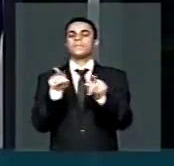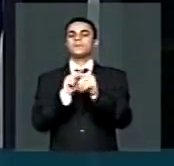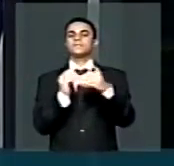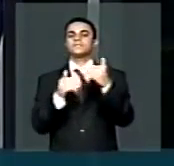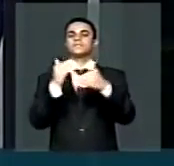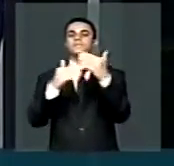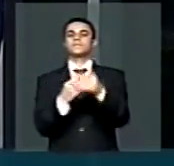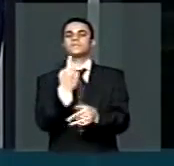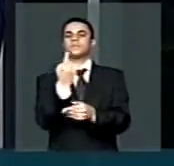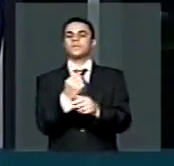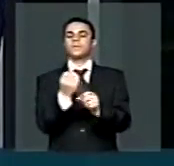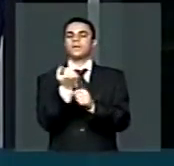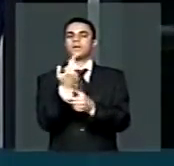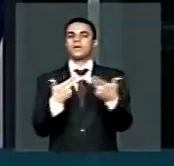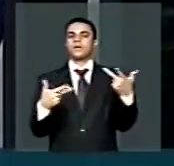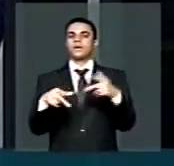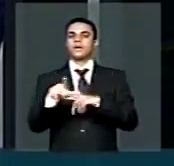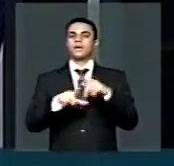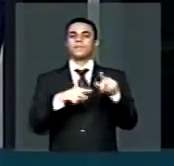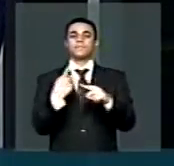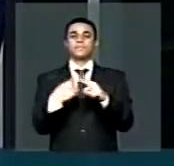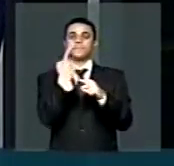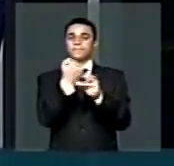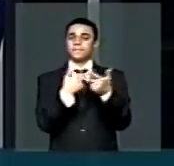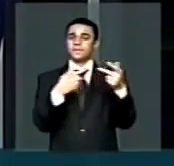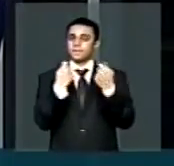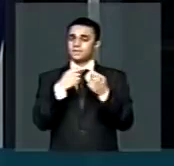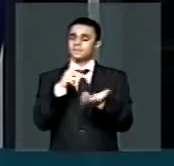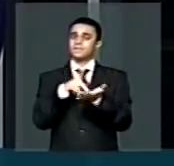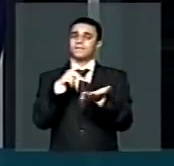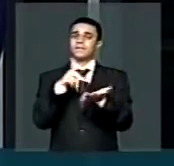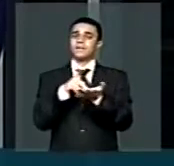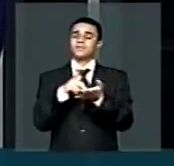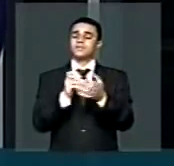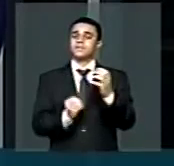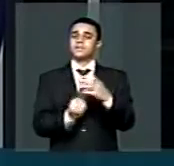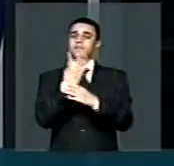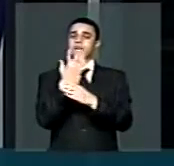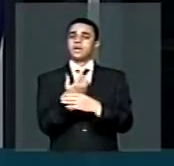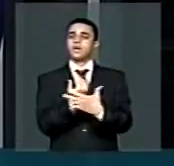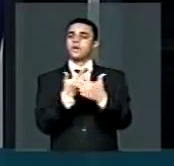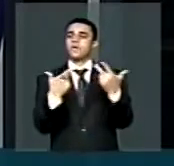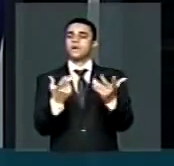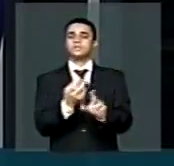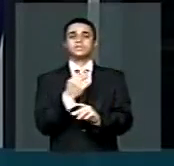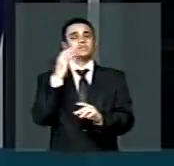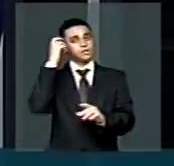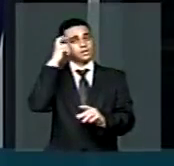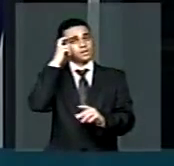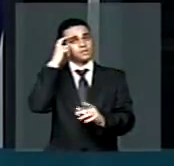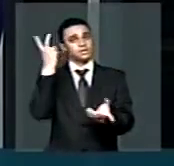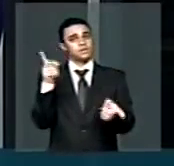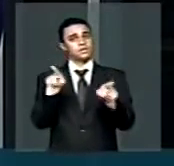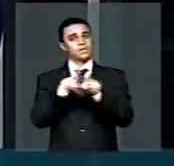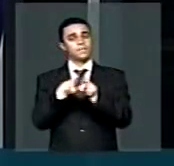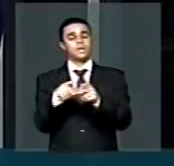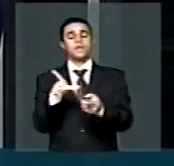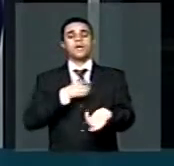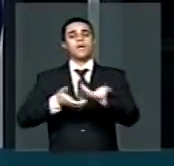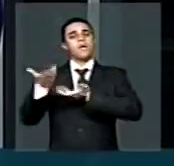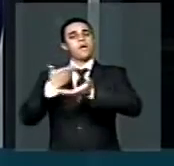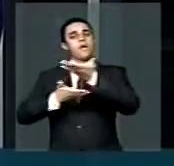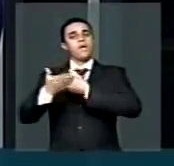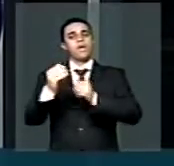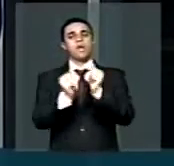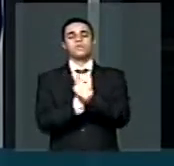Esta obra deve necessariamente produzir, possuir natureza intelectual, que envolve inovação